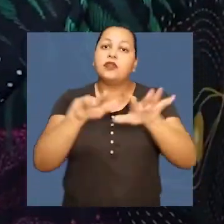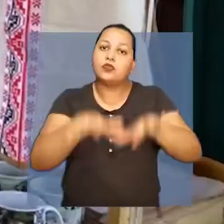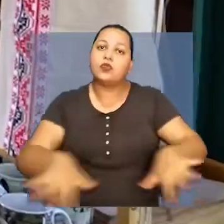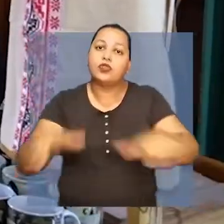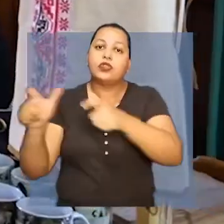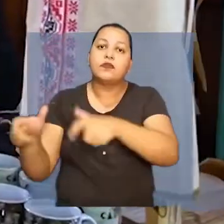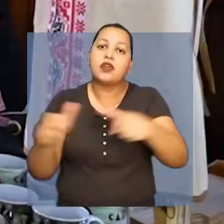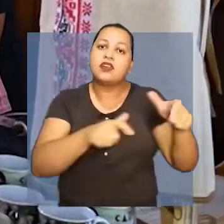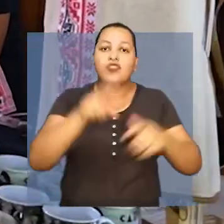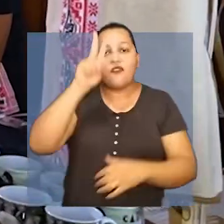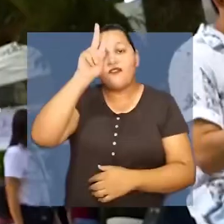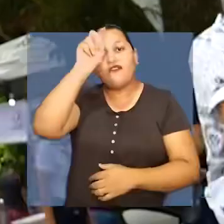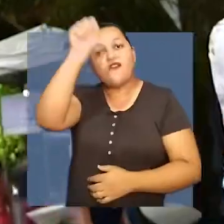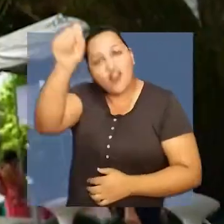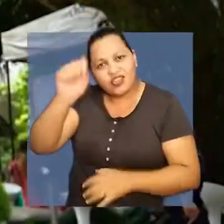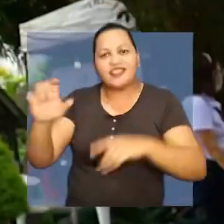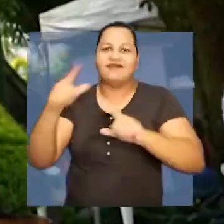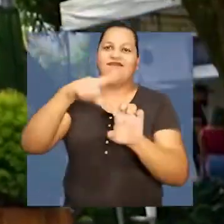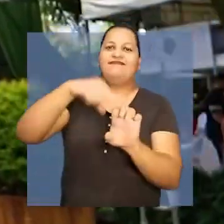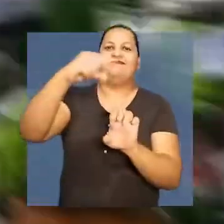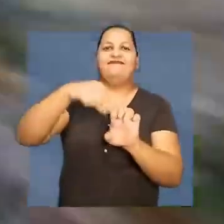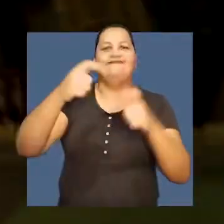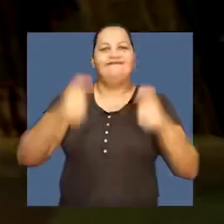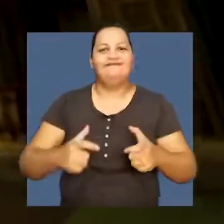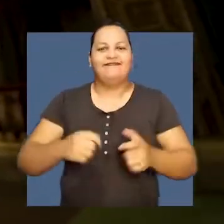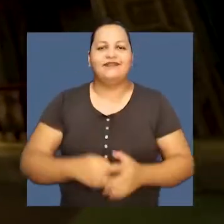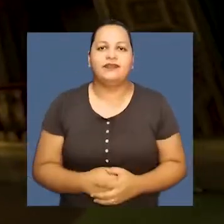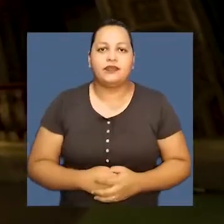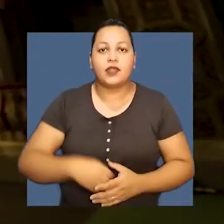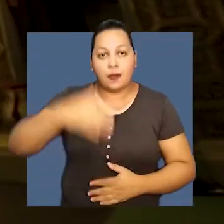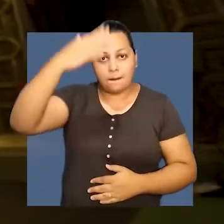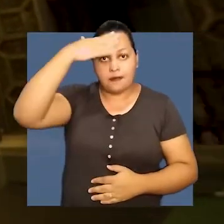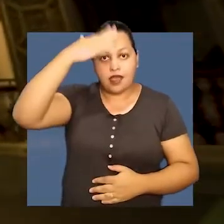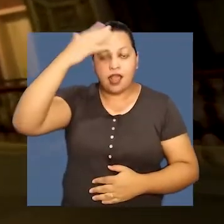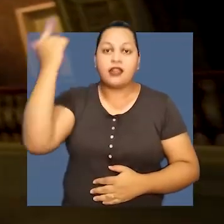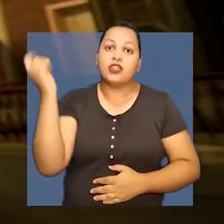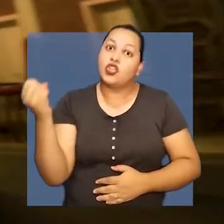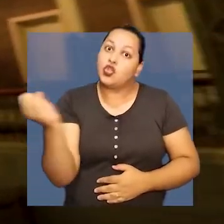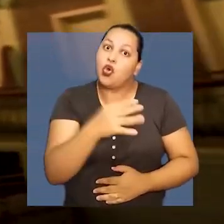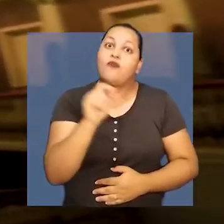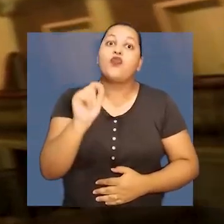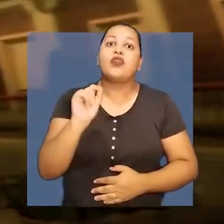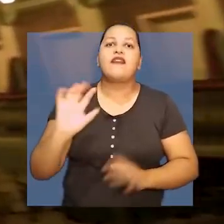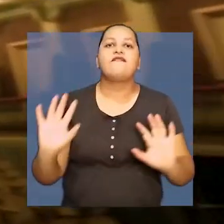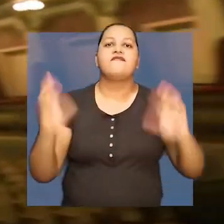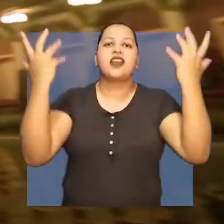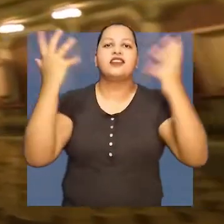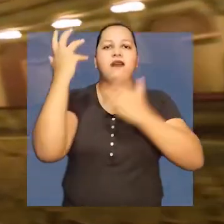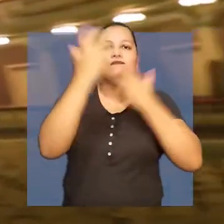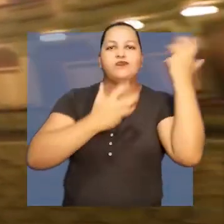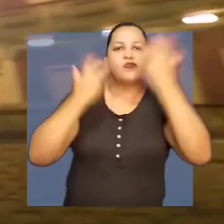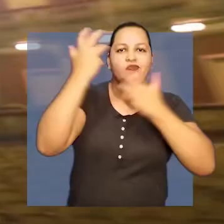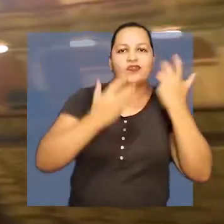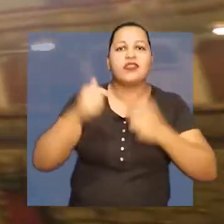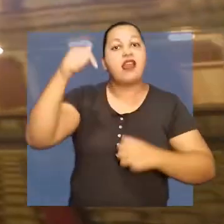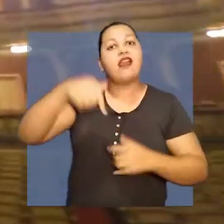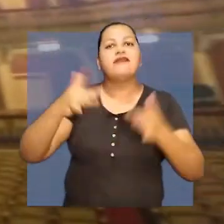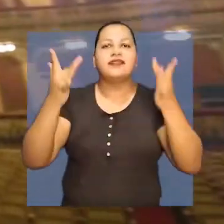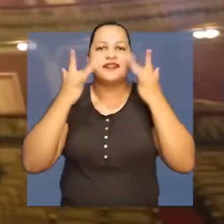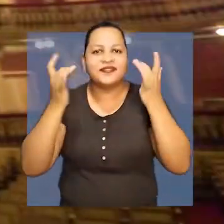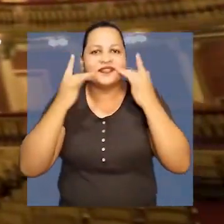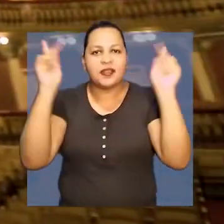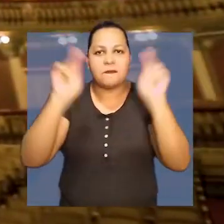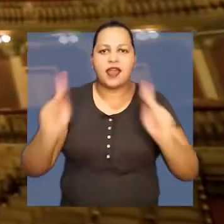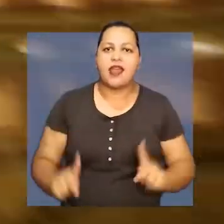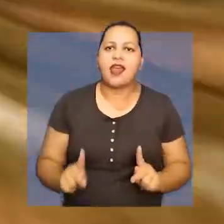para fortalecer o empreendedorismo local. O Pará recebeu mais uma edição do Festival de Ópera e um dos palcos aqui no Teatro